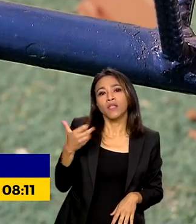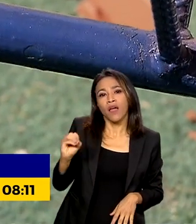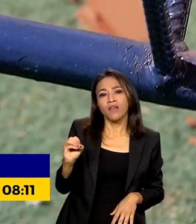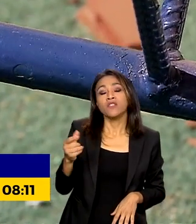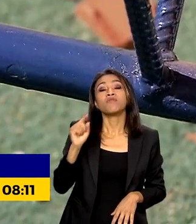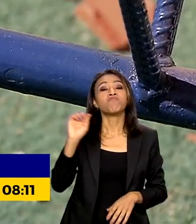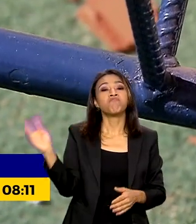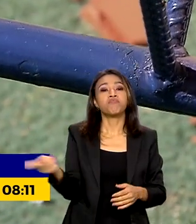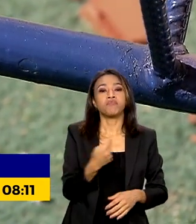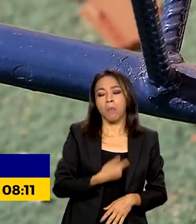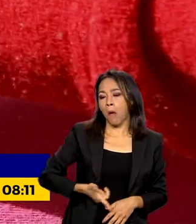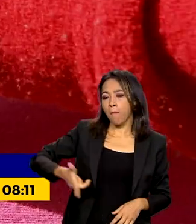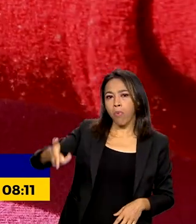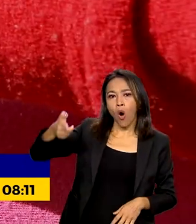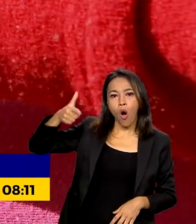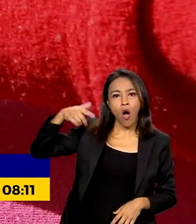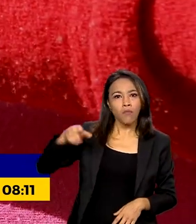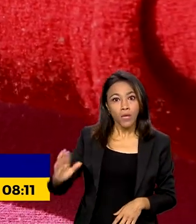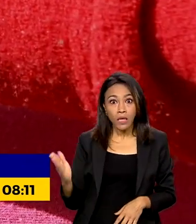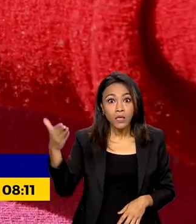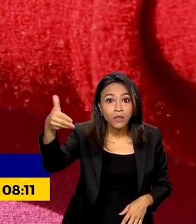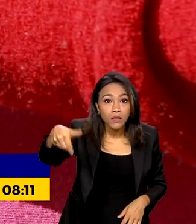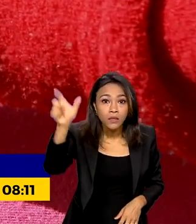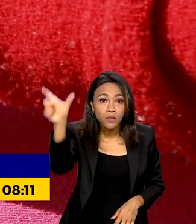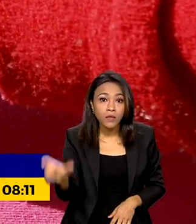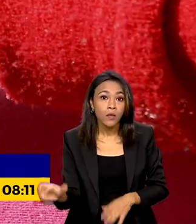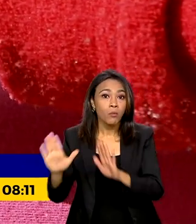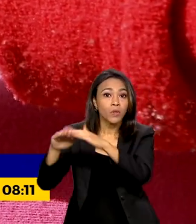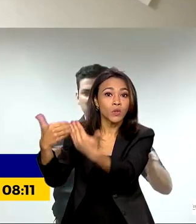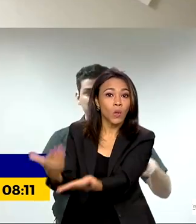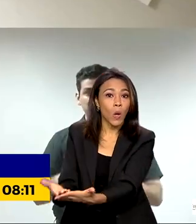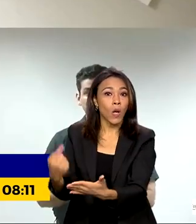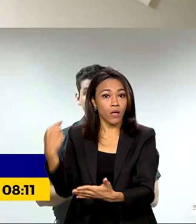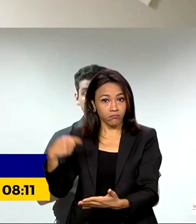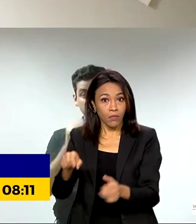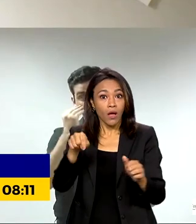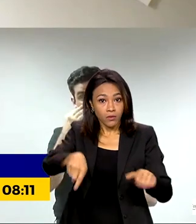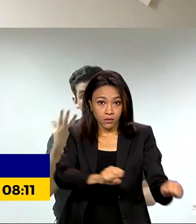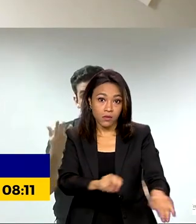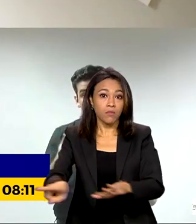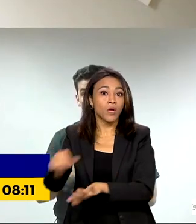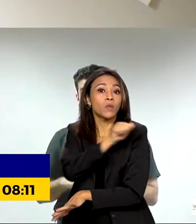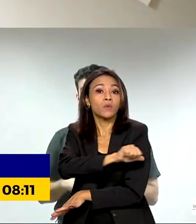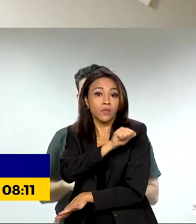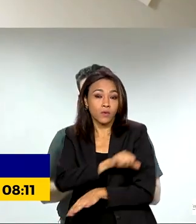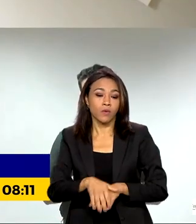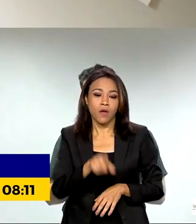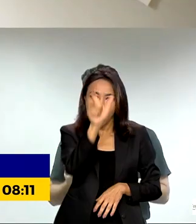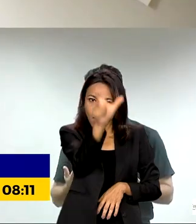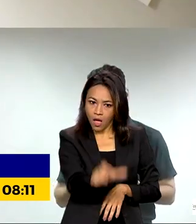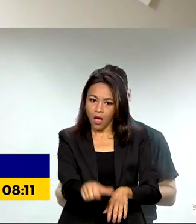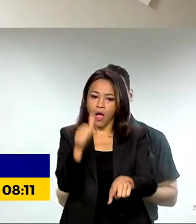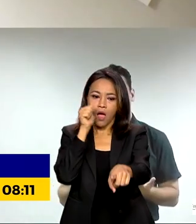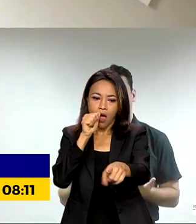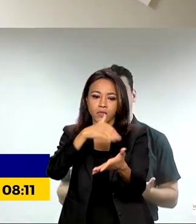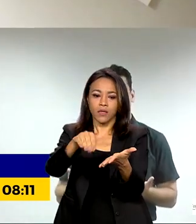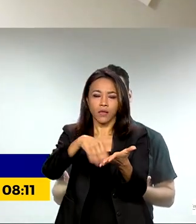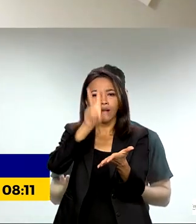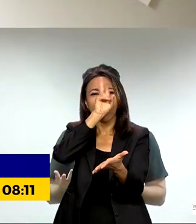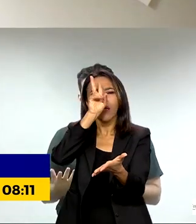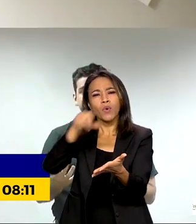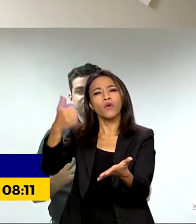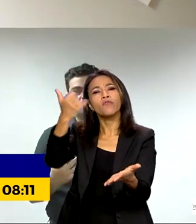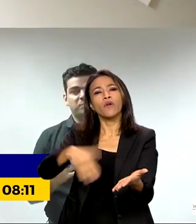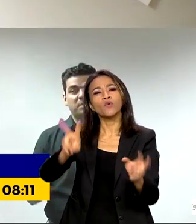por uma bala quando ia para a escola em Maricá, no Rio de Janeiro, nesta semana. Ele foi lembrado pela secretária executiva, Rita